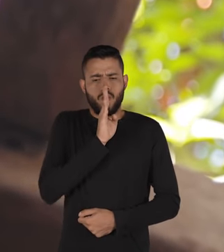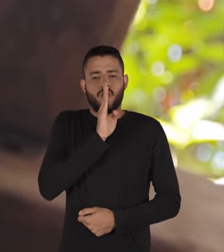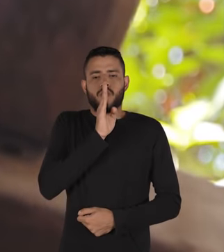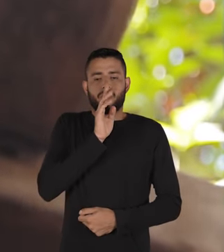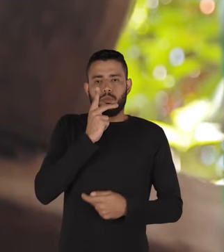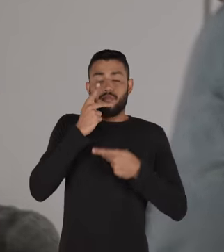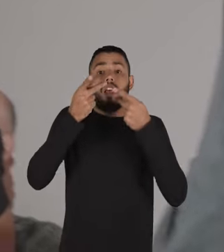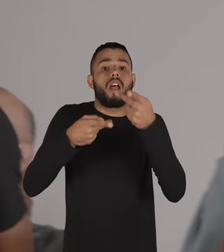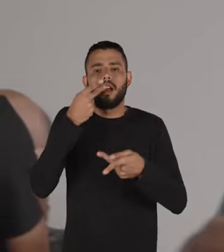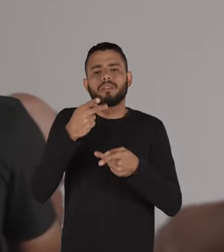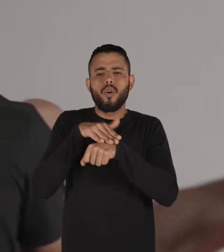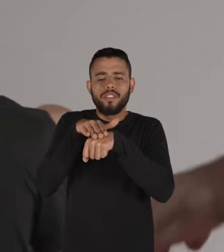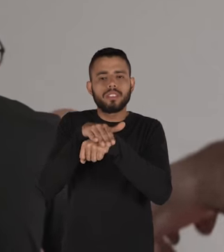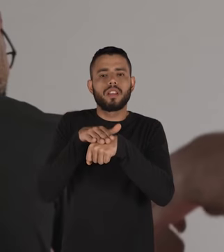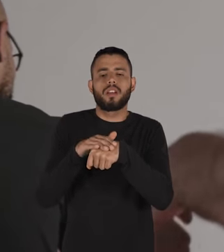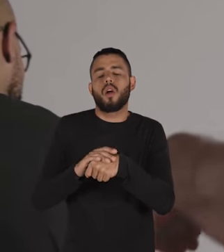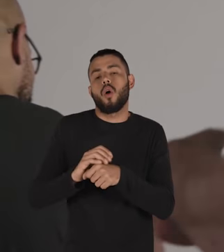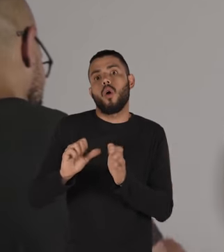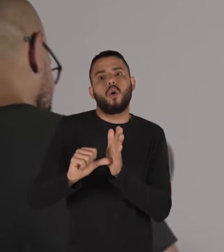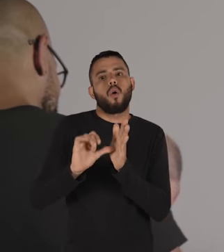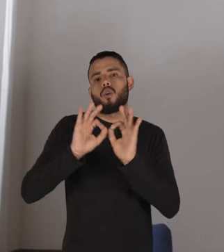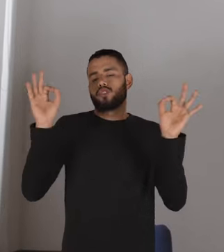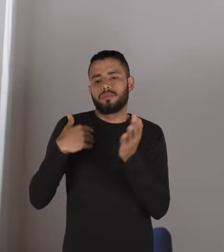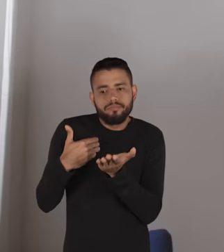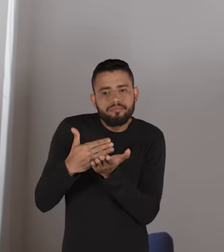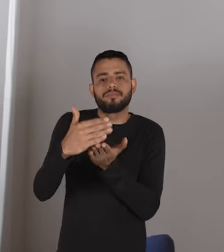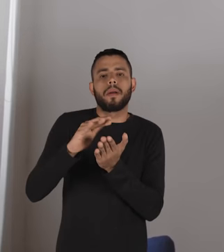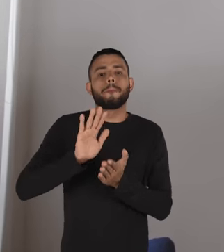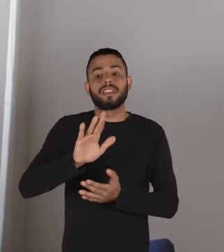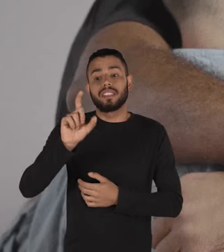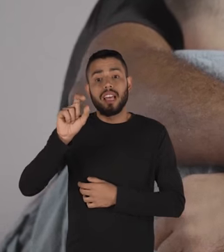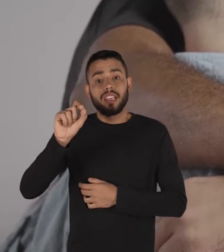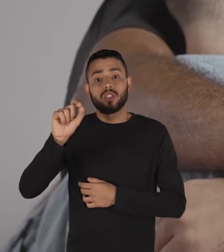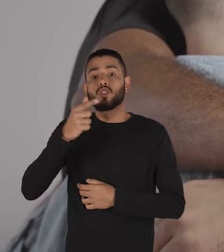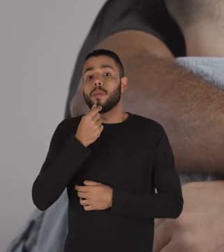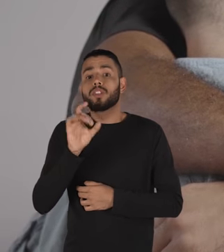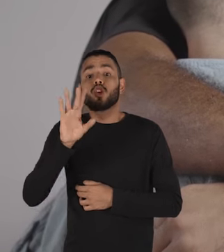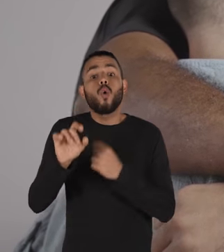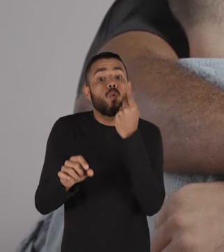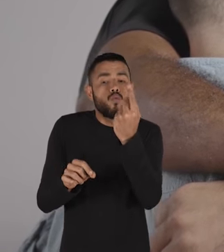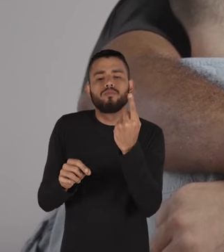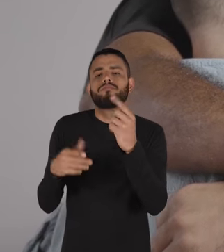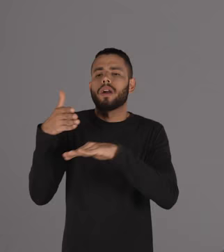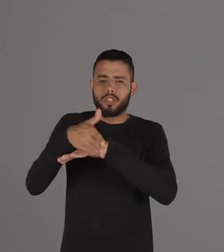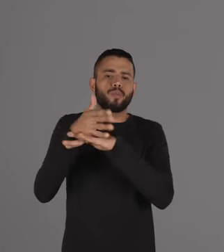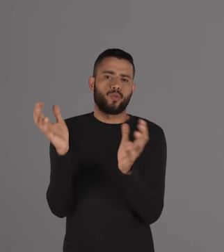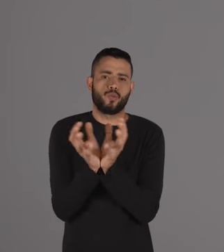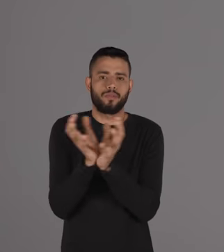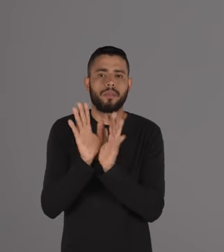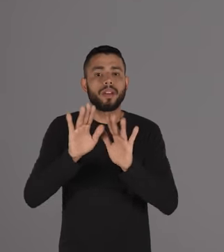quebrar o silêncio e conversar entre nós é um excelente primeiro passo porém só um em cada 10 homens já participou desses grupos